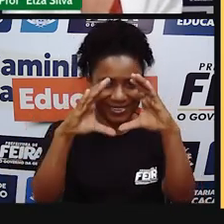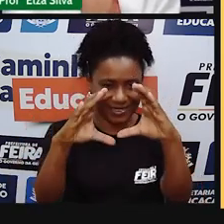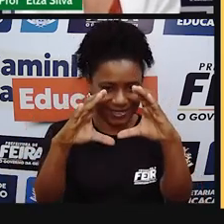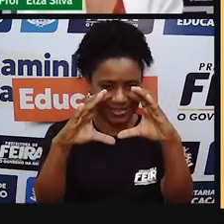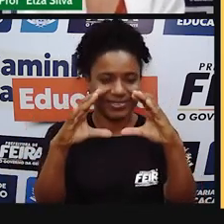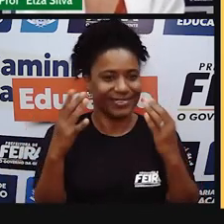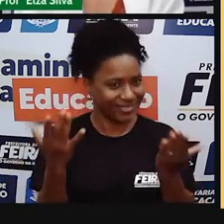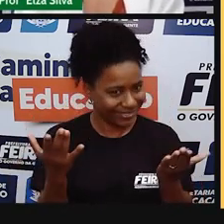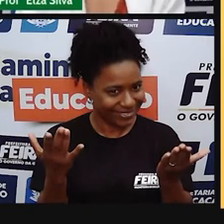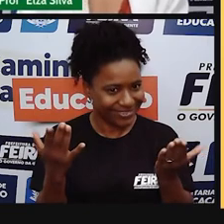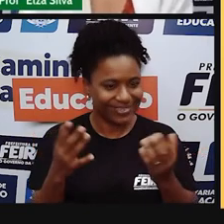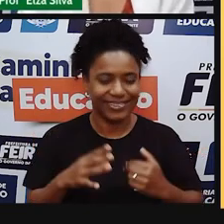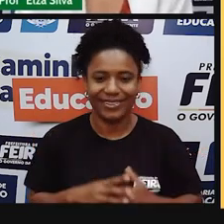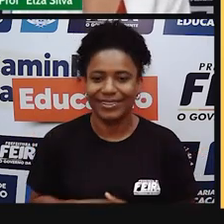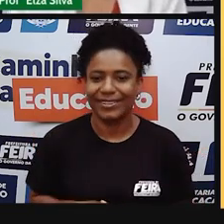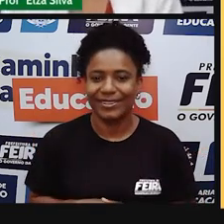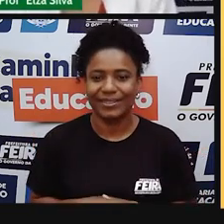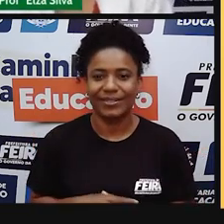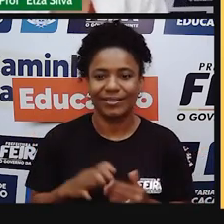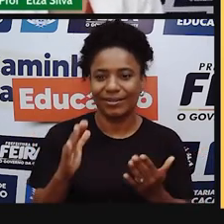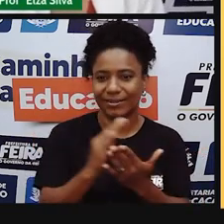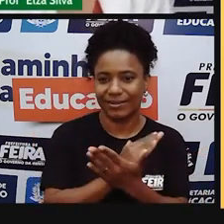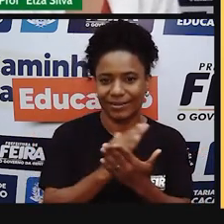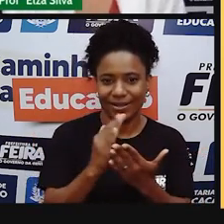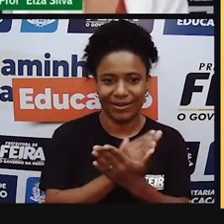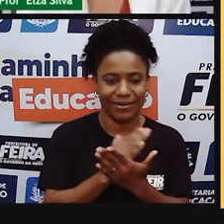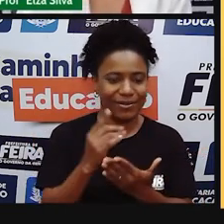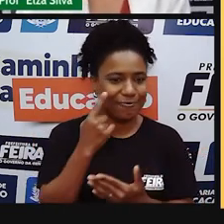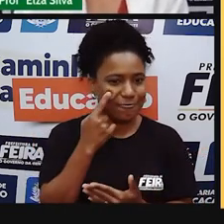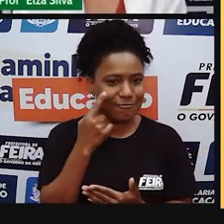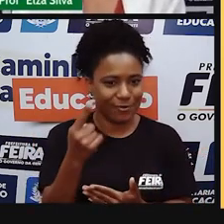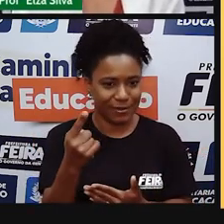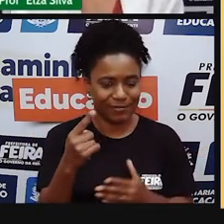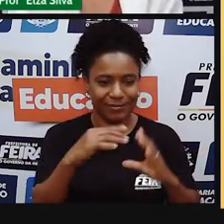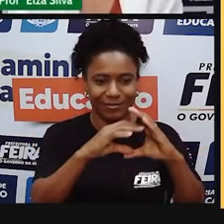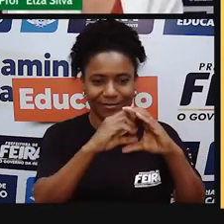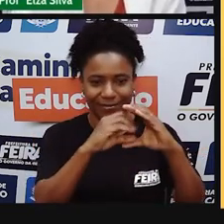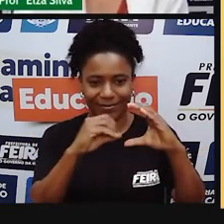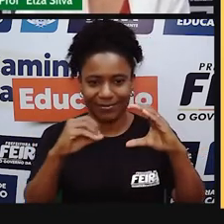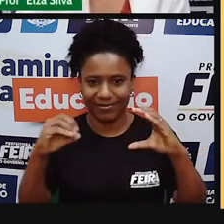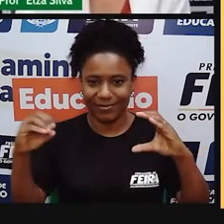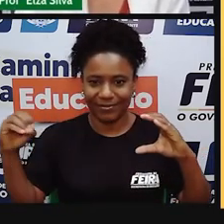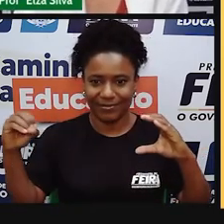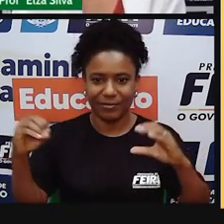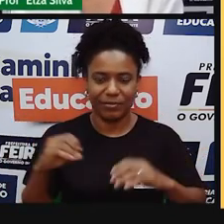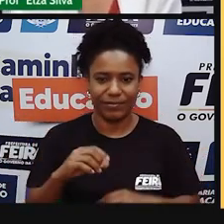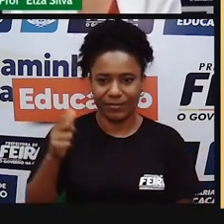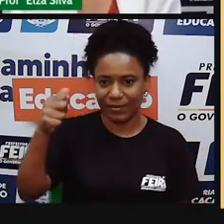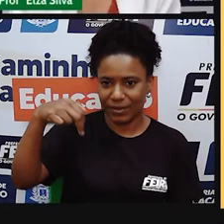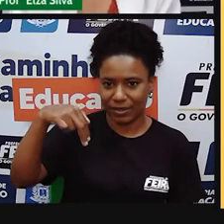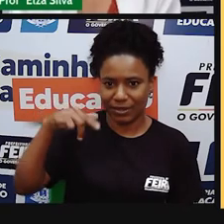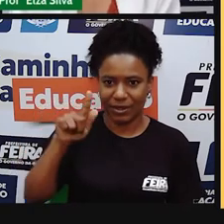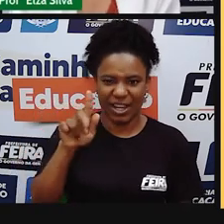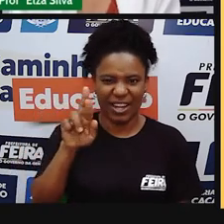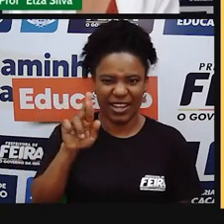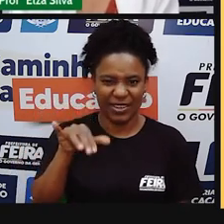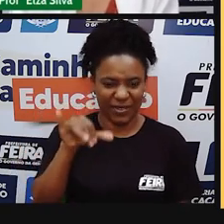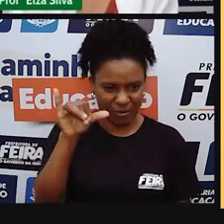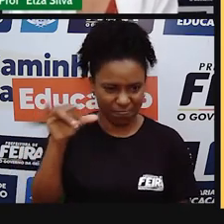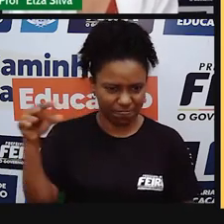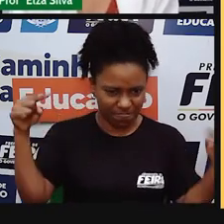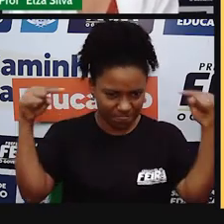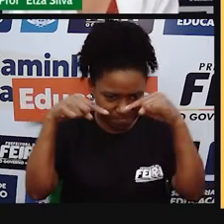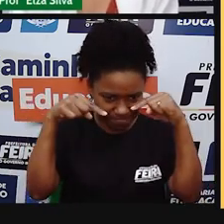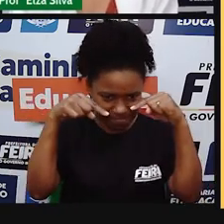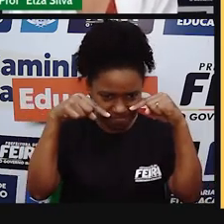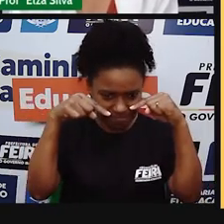E aqui eu trago para vocês alguns dos emoticons. Angry. Olha como ele está expressando o